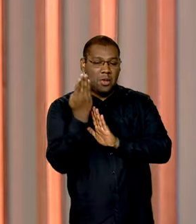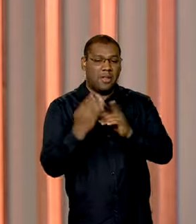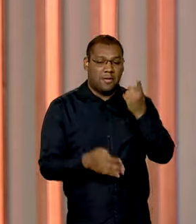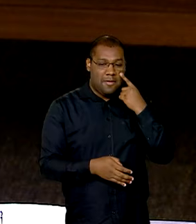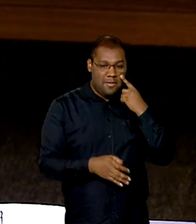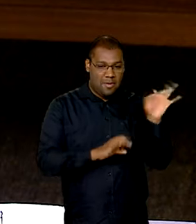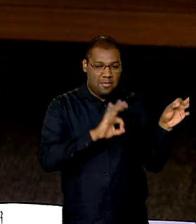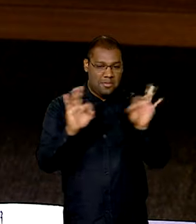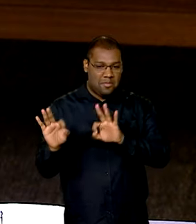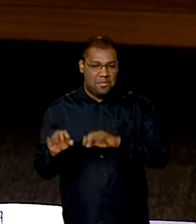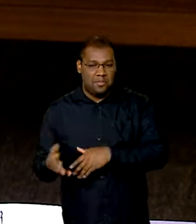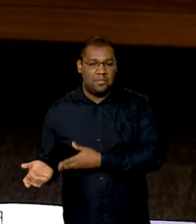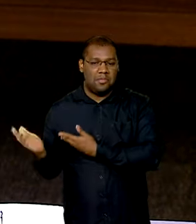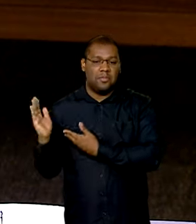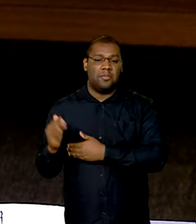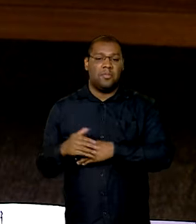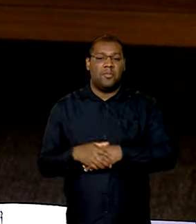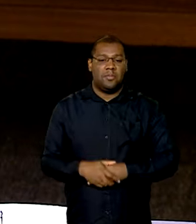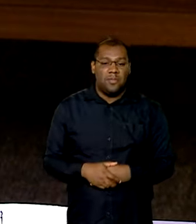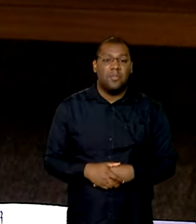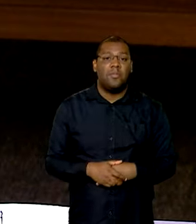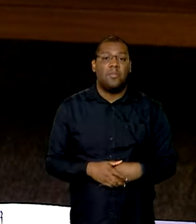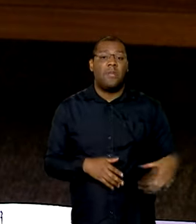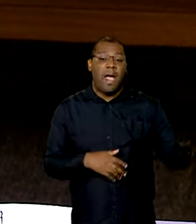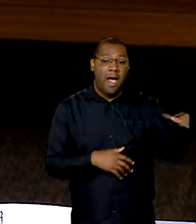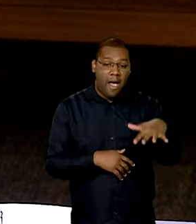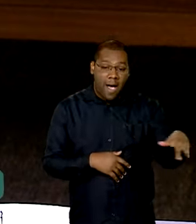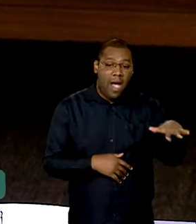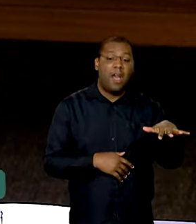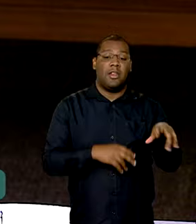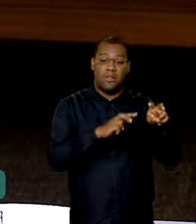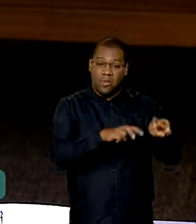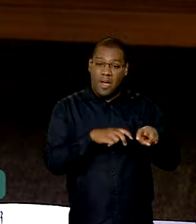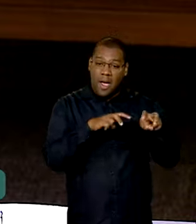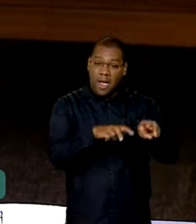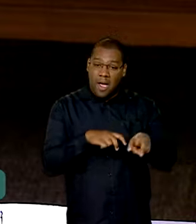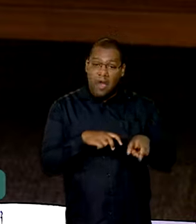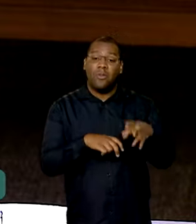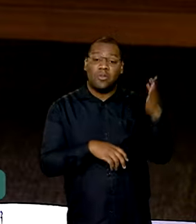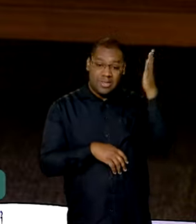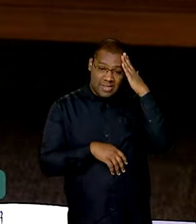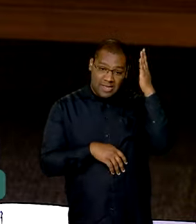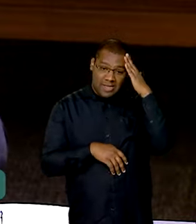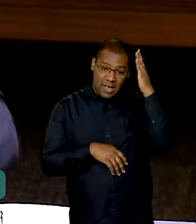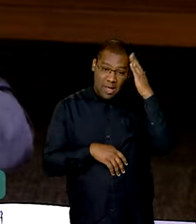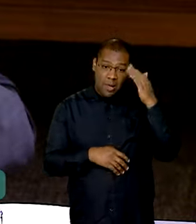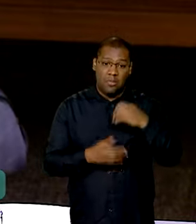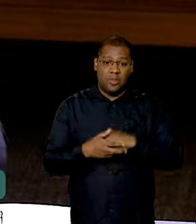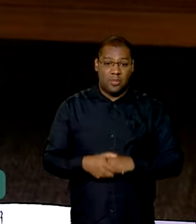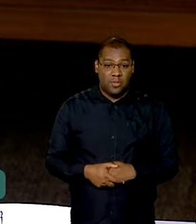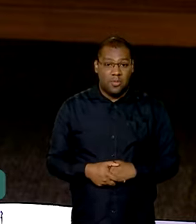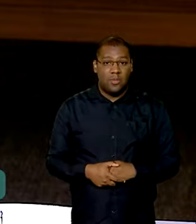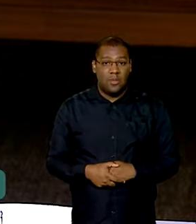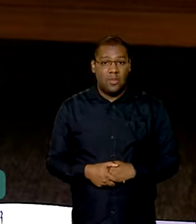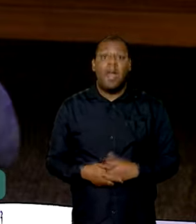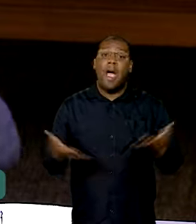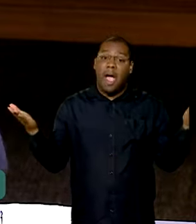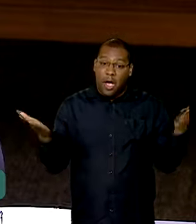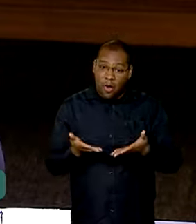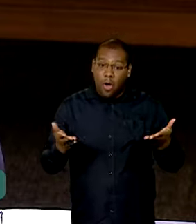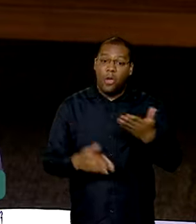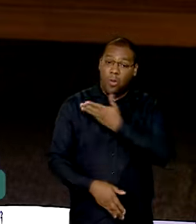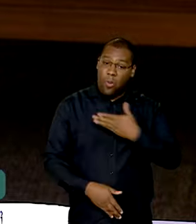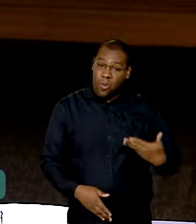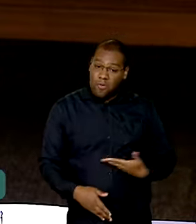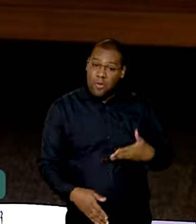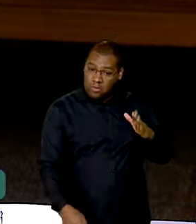fala. O agronegócio sabe, sabe perfeitamente bem, que nunca eles foram tão bem atendidos e sabe